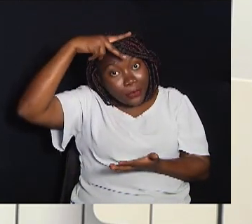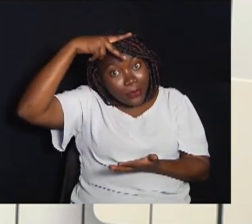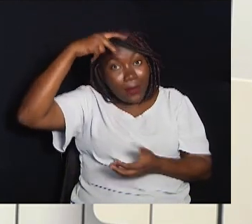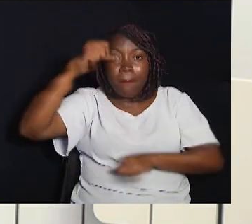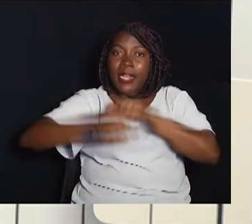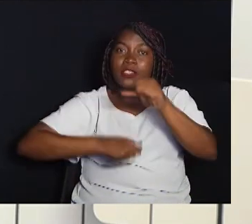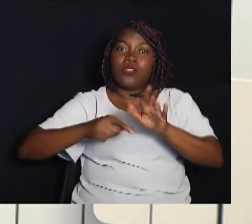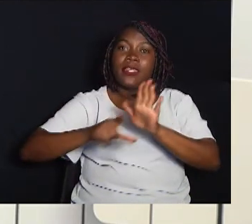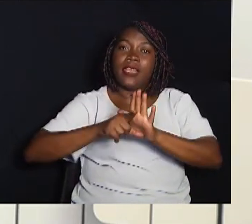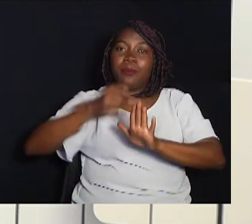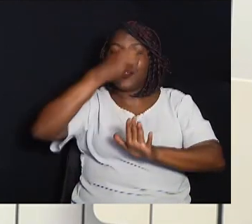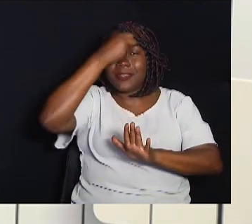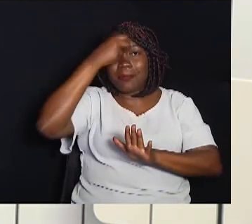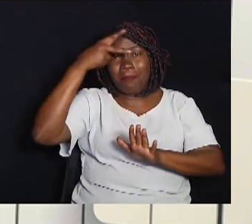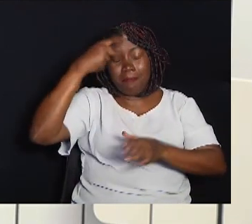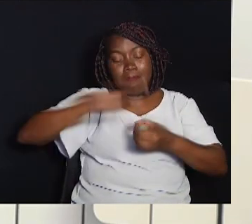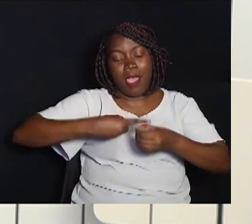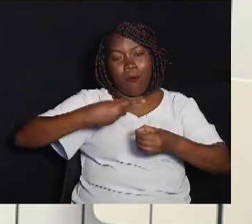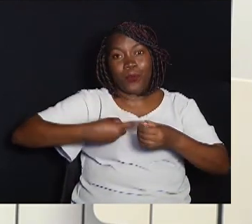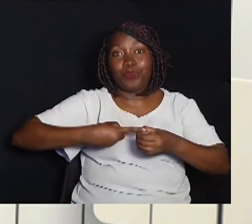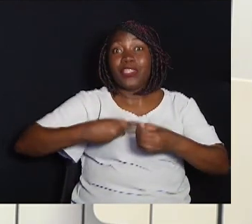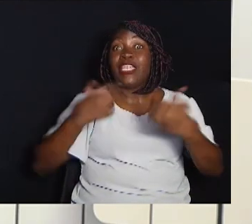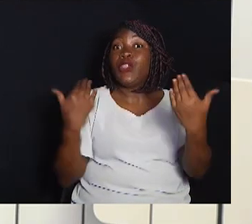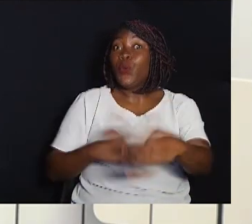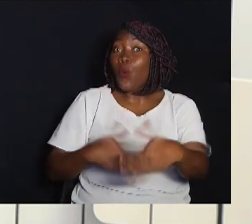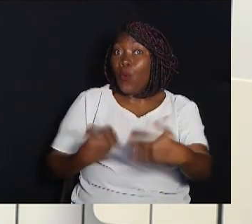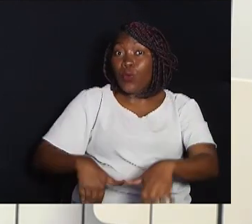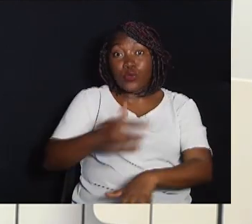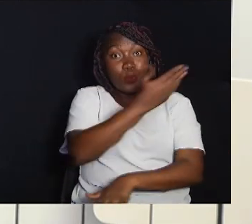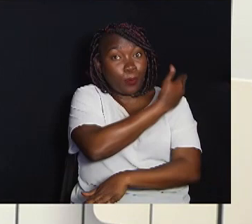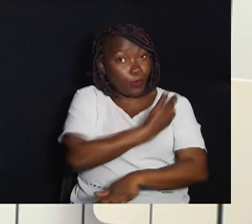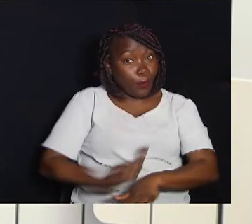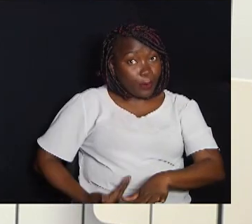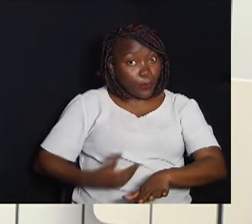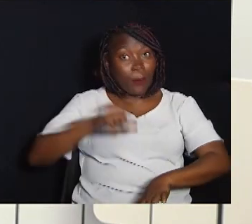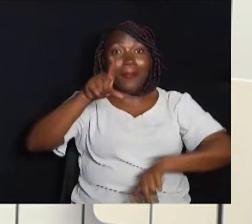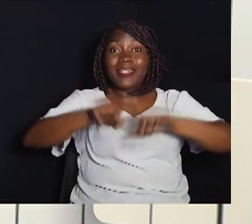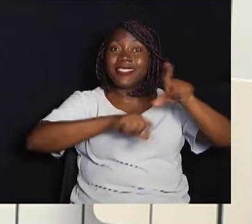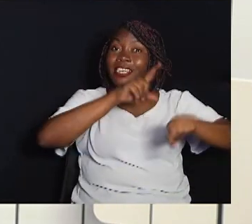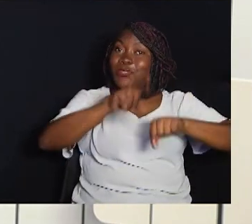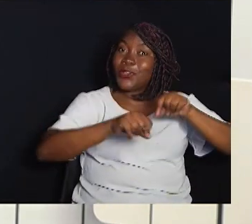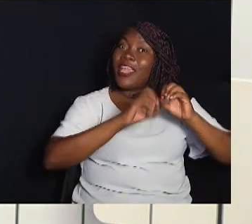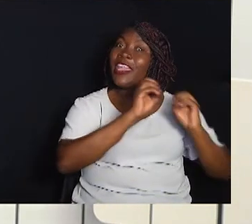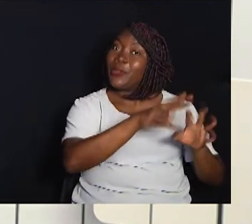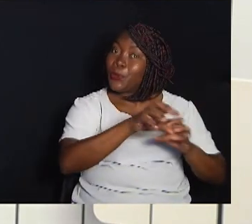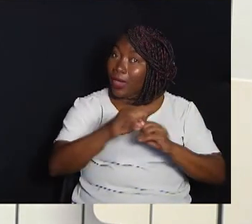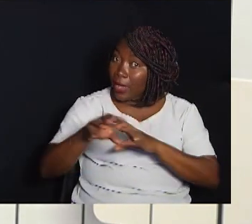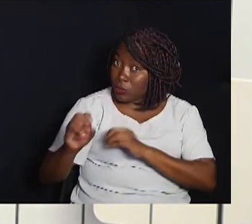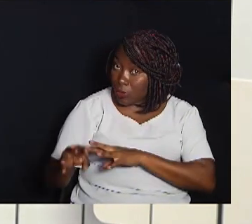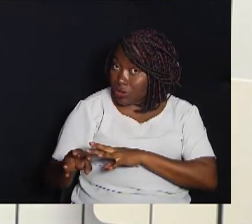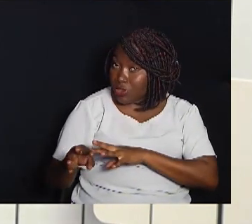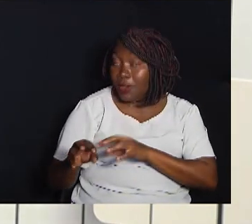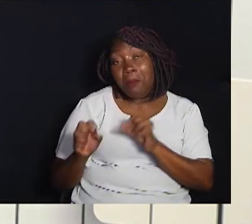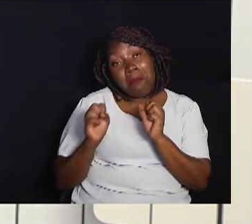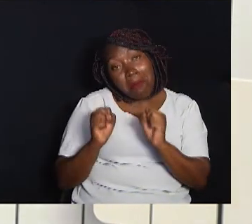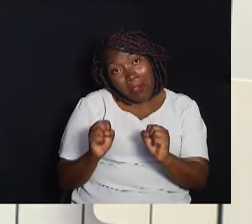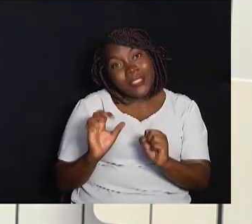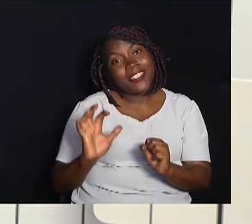lei municipal E o concurso público para selecionar os educadores que possa ser realizado